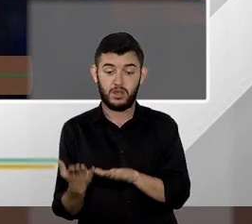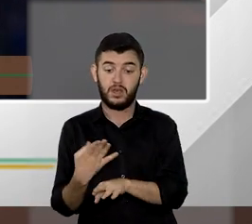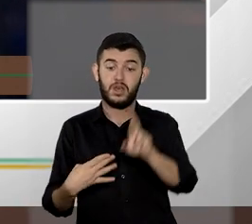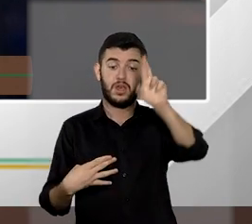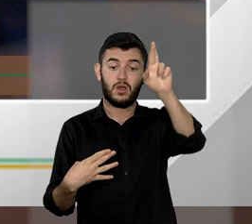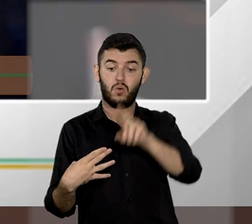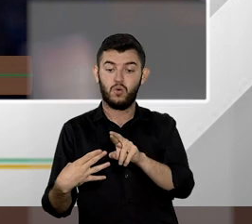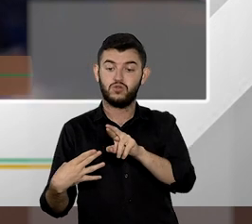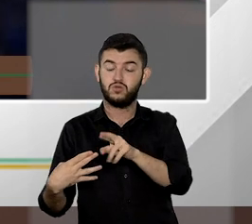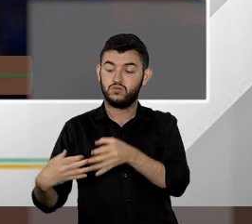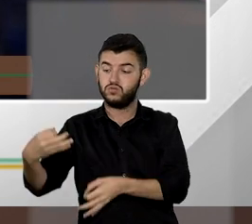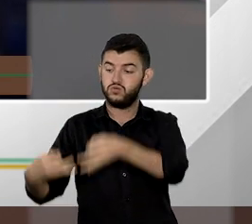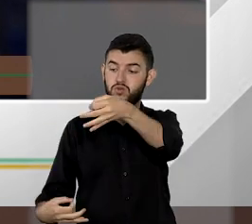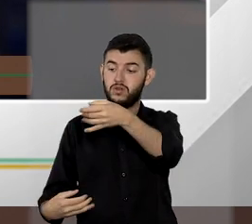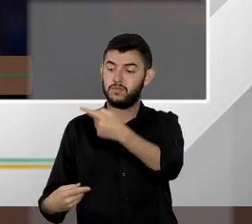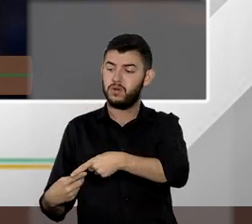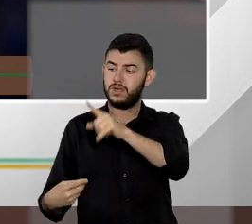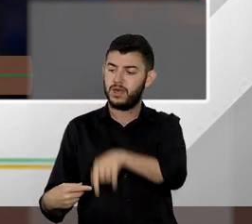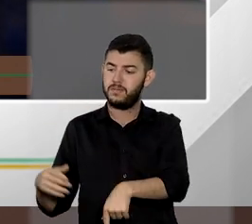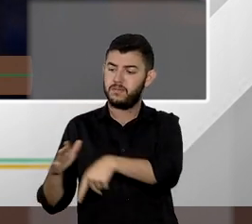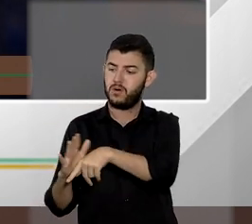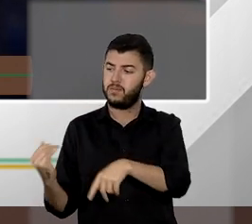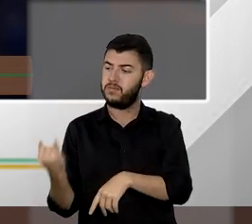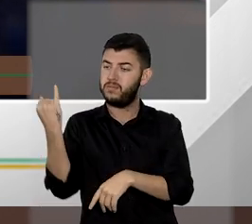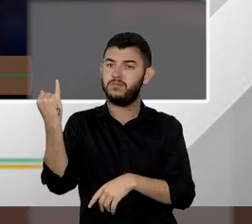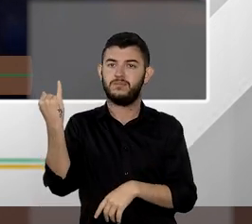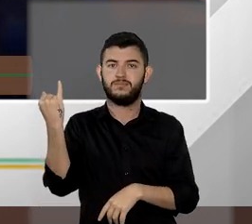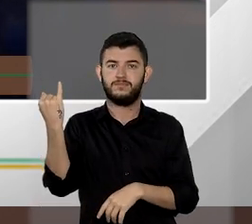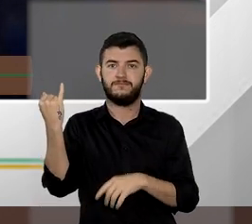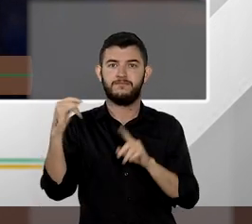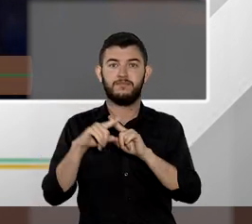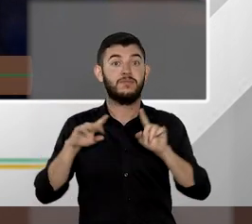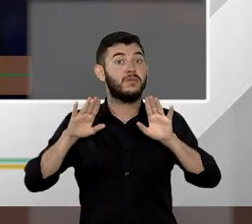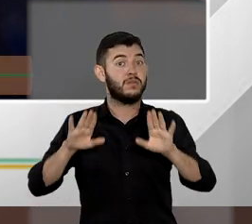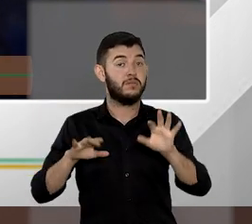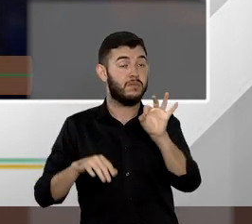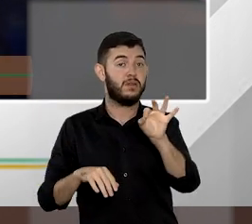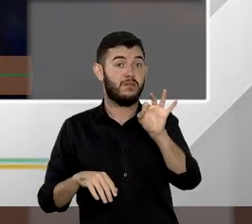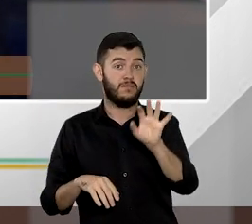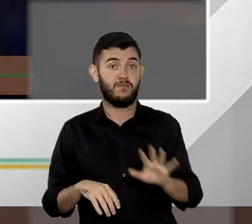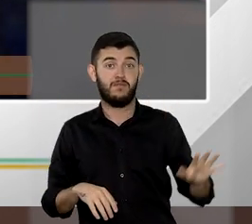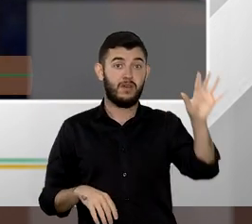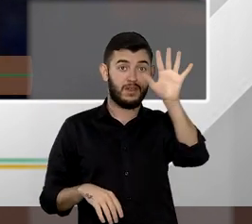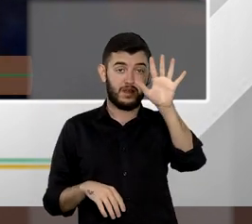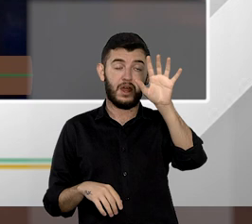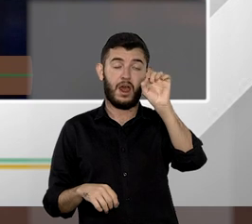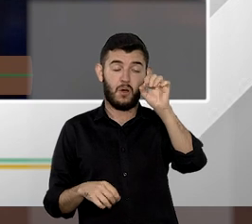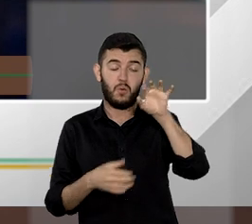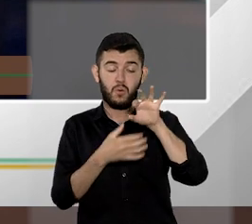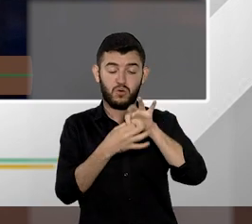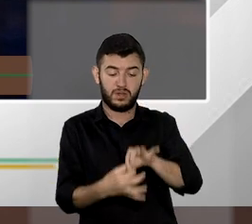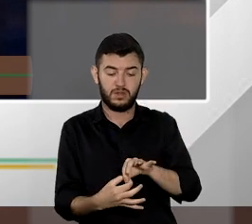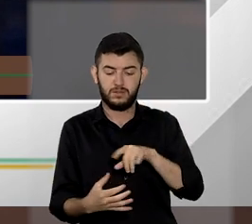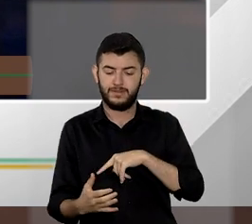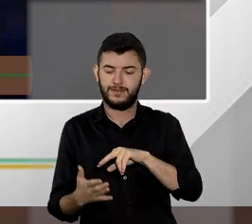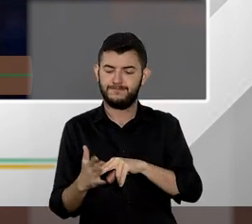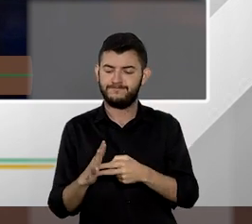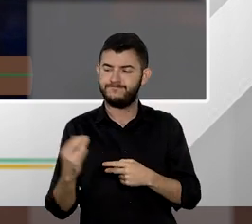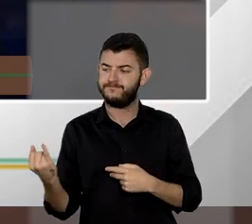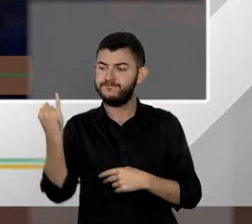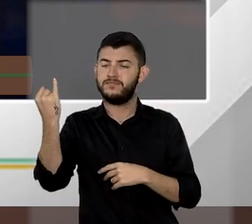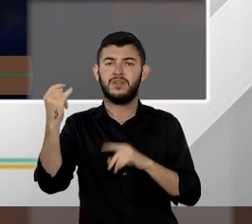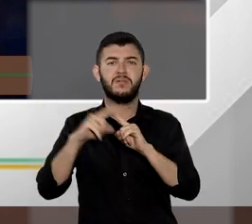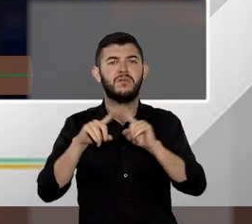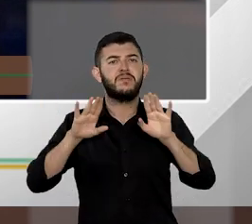superior tribunal de justiça porque se trata de uma questão relevante uma questão federal relevante então me parece que isso isso pode